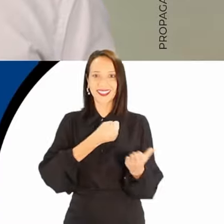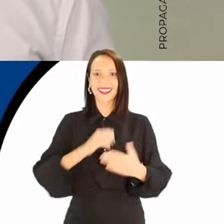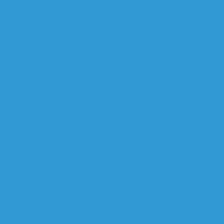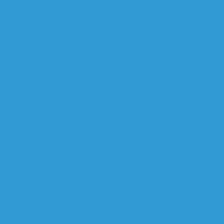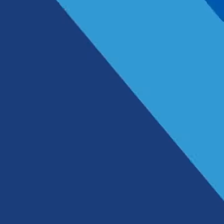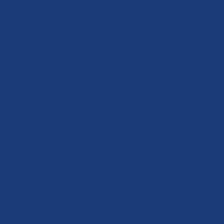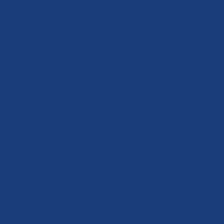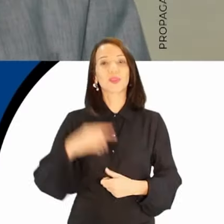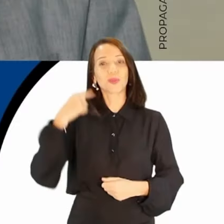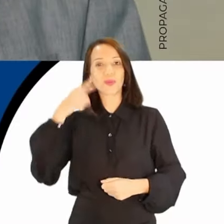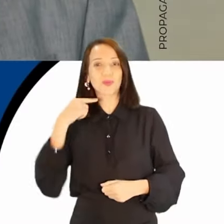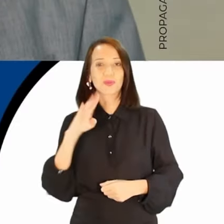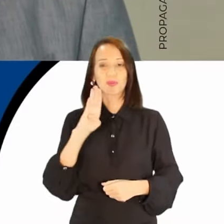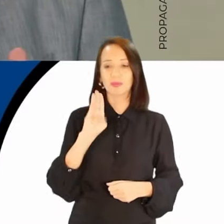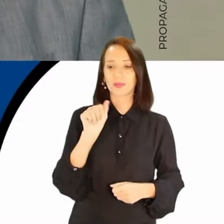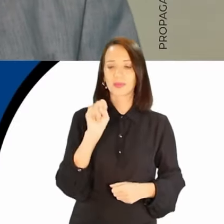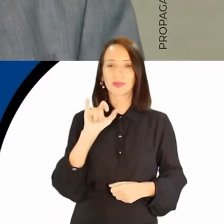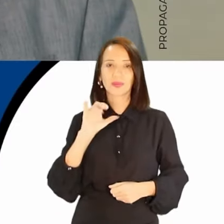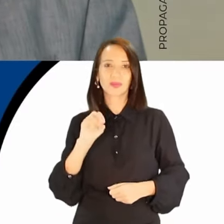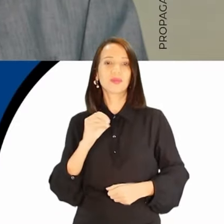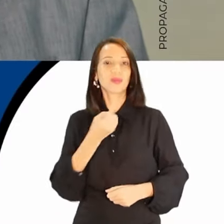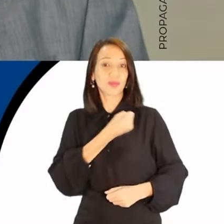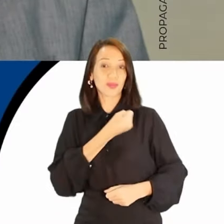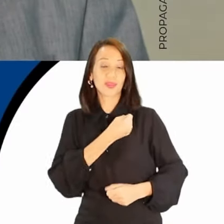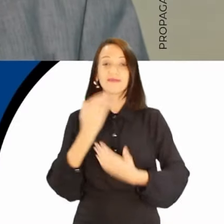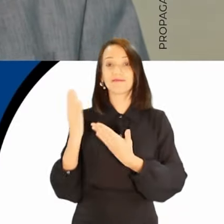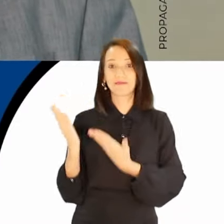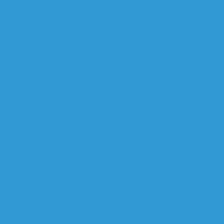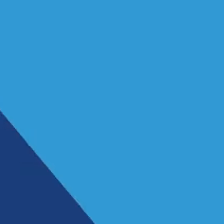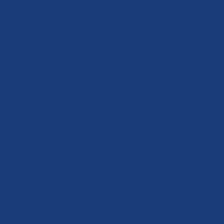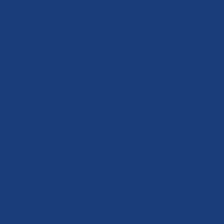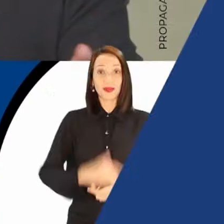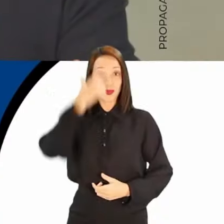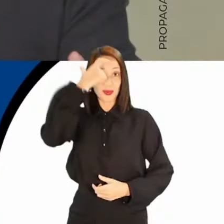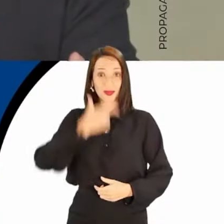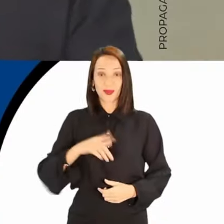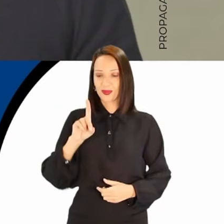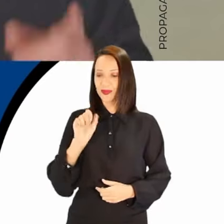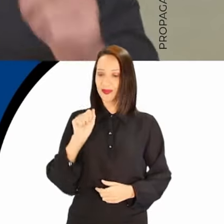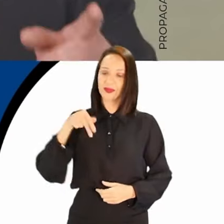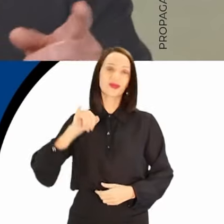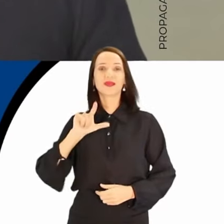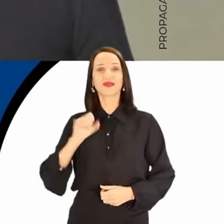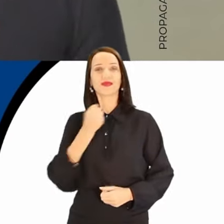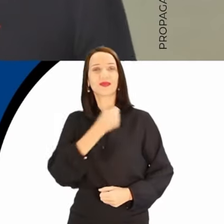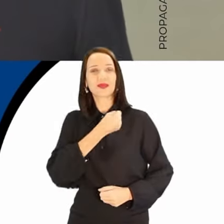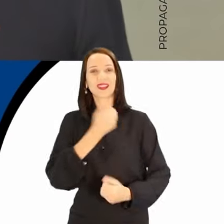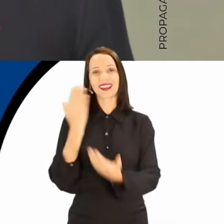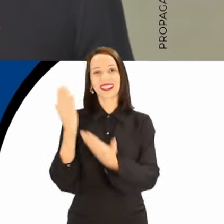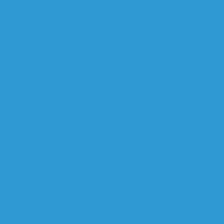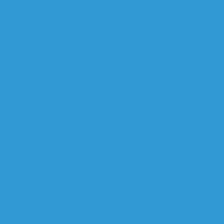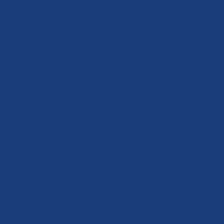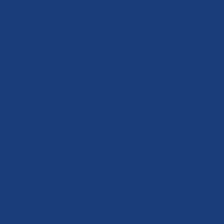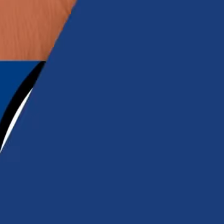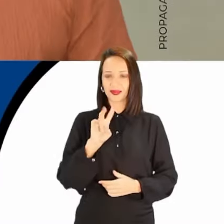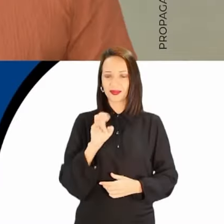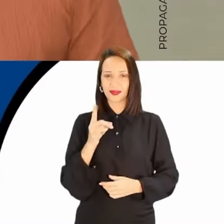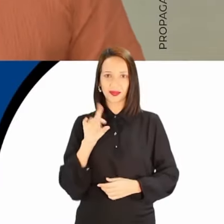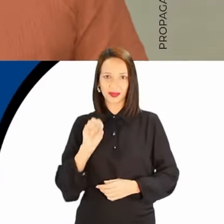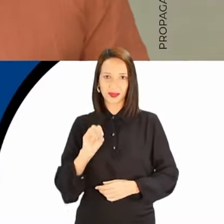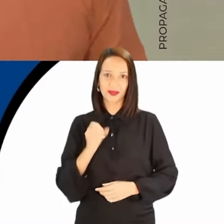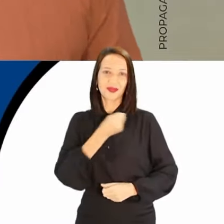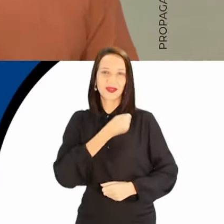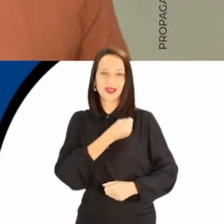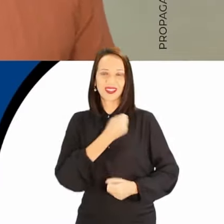800. Sou o doutor Basílio, meu número é 12, 111. Eu sou Danilo Bifoni, 12, 700. Evandro